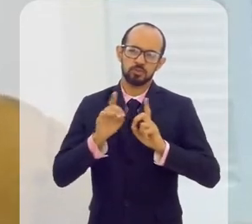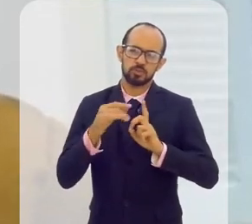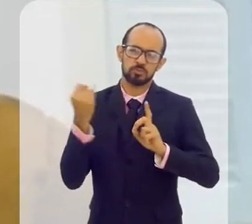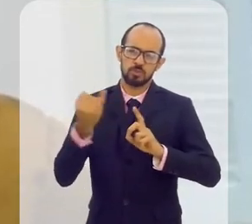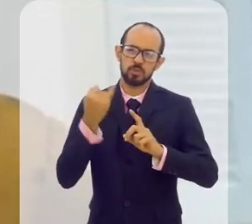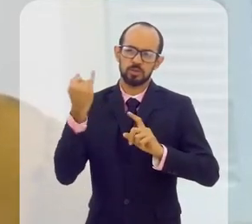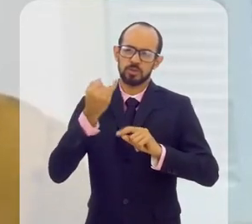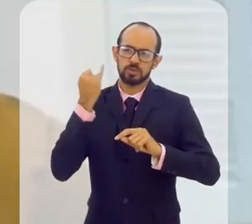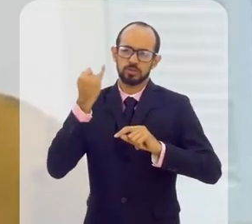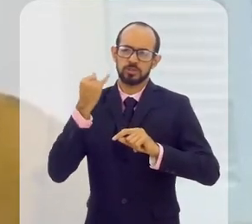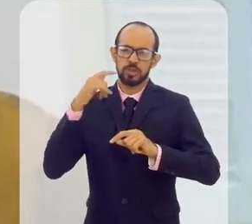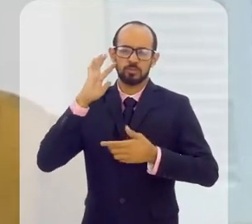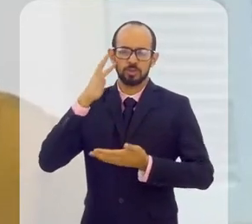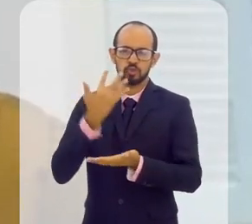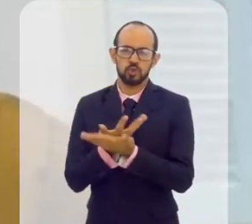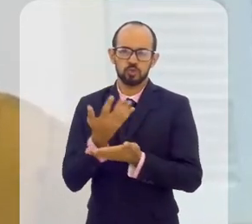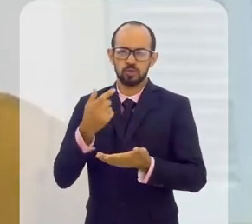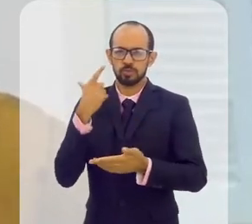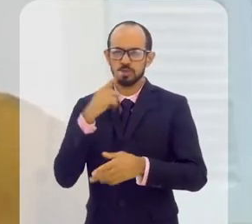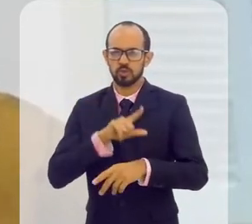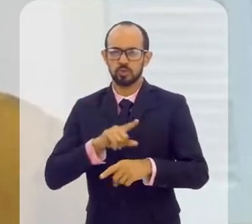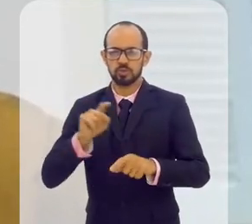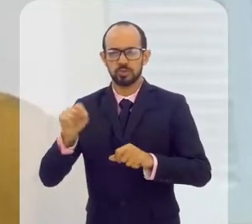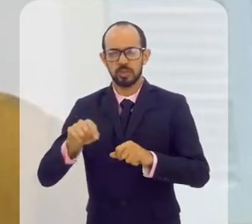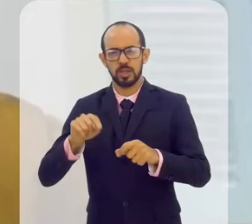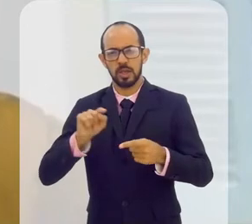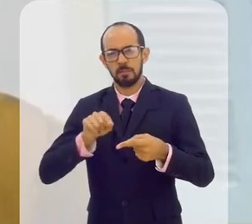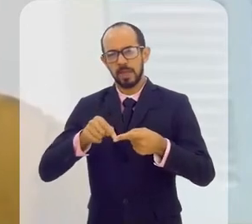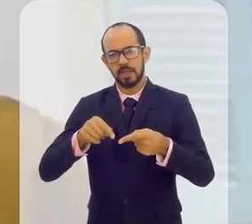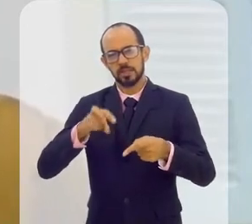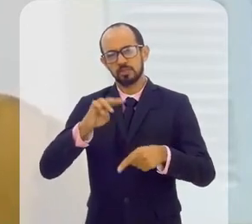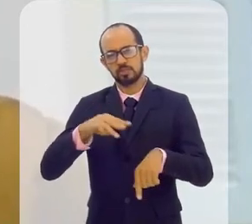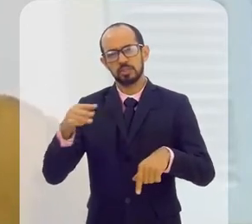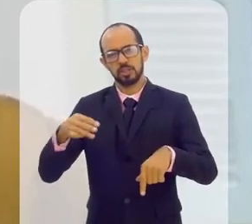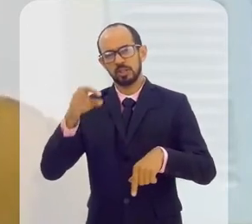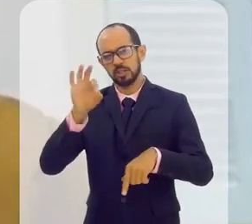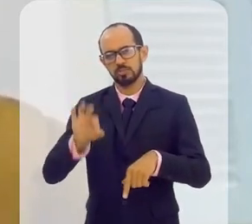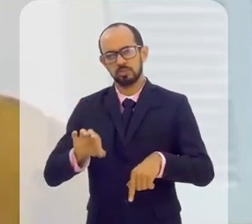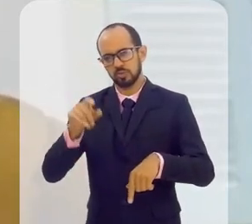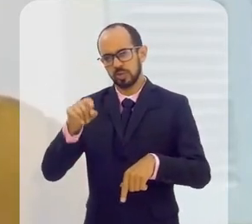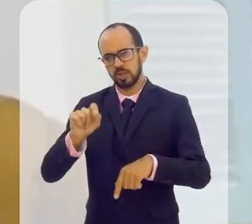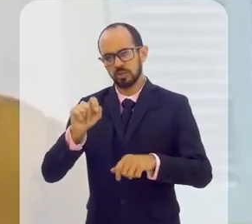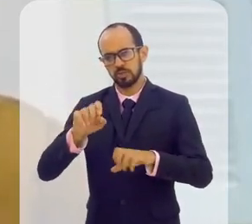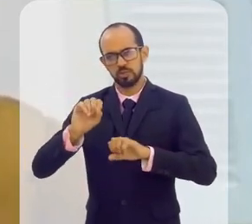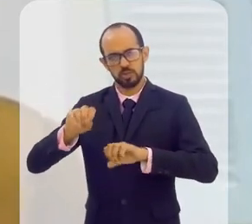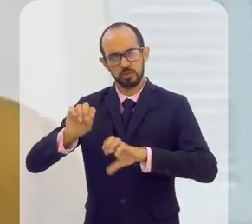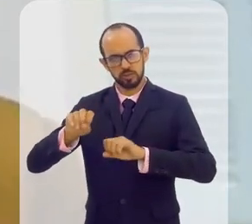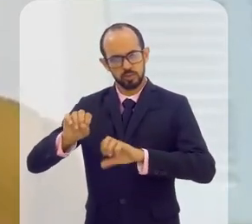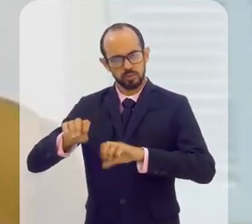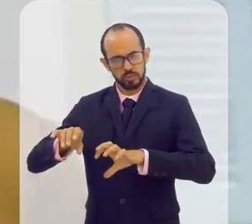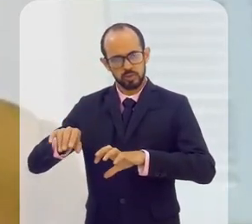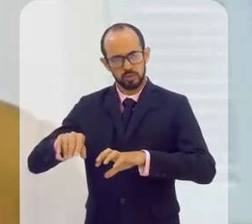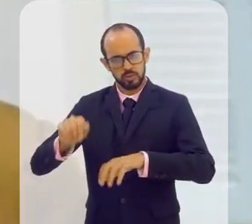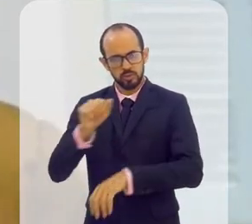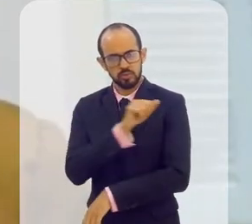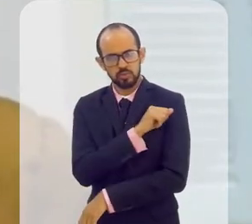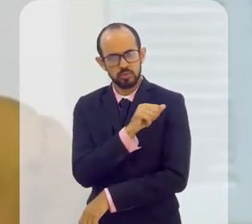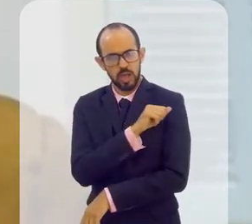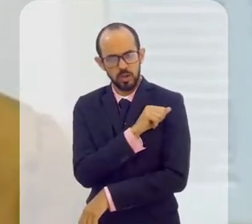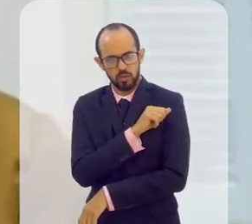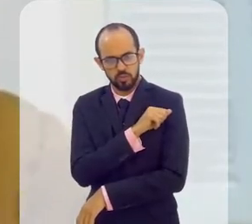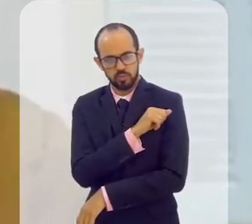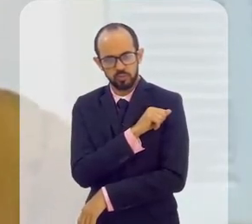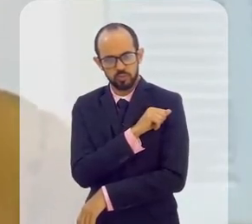para se discutir e se pensar, né? Uma solução para a gente atingir lá a meta dos 33% da escolarização líquida, que